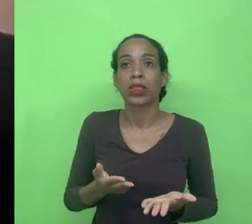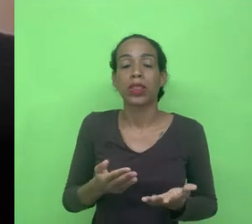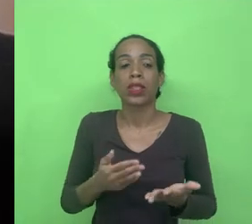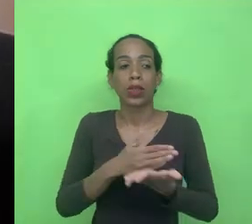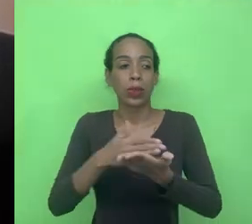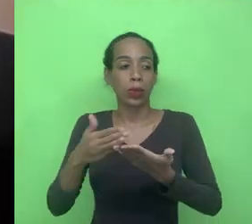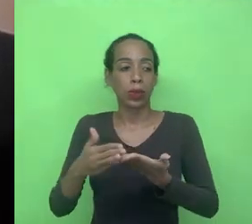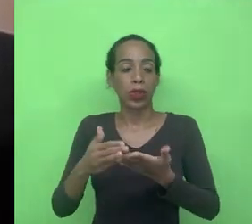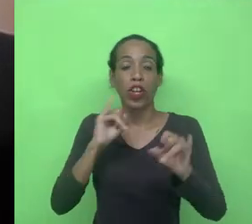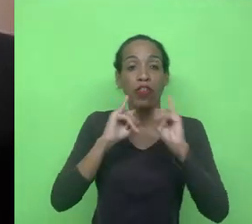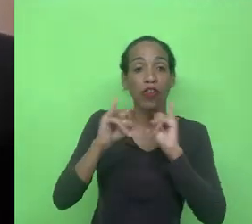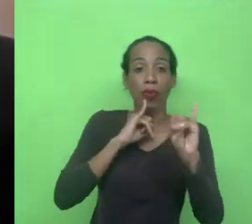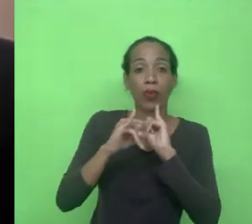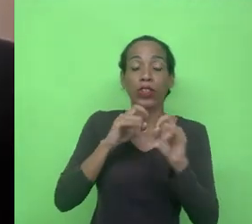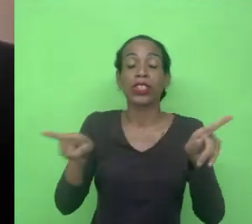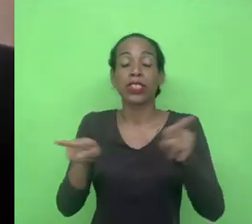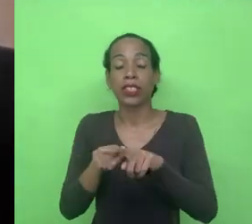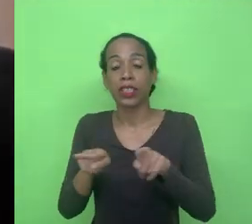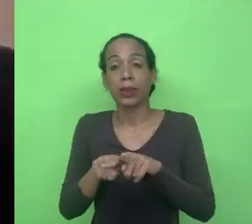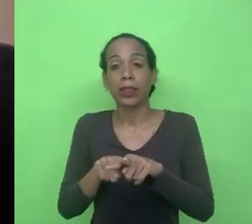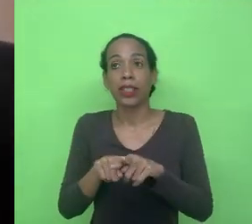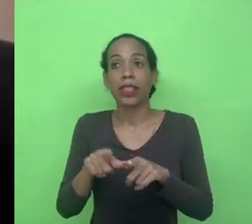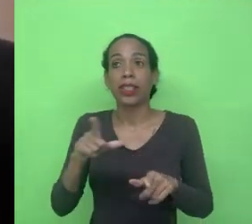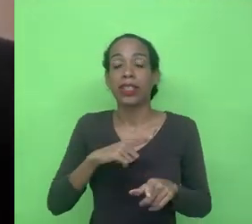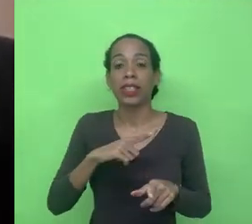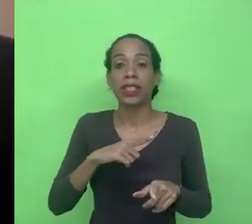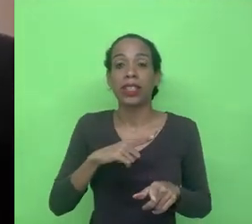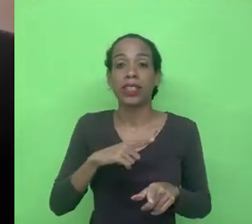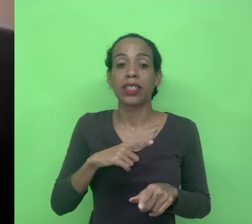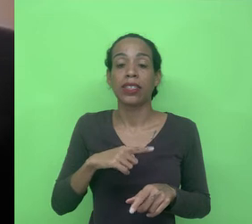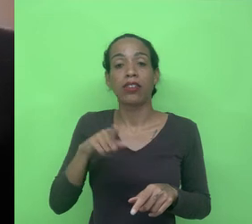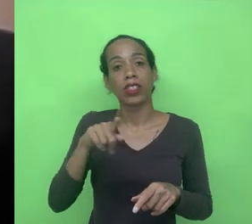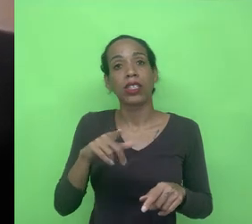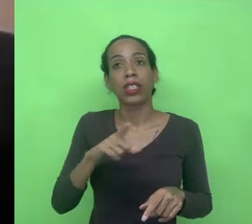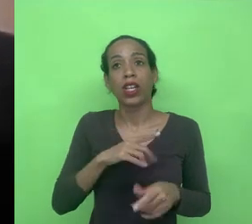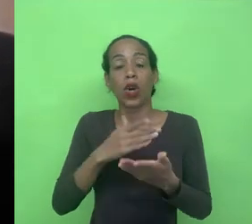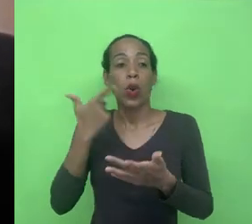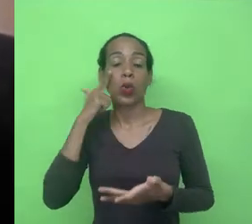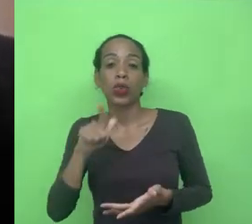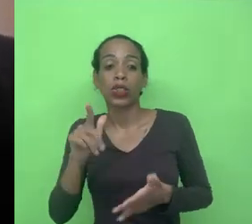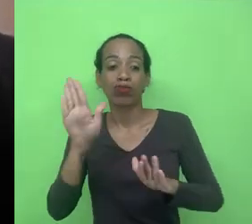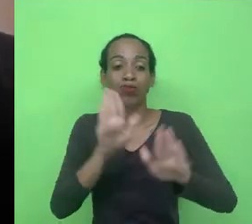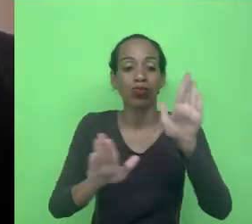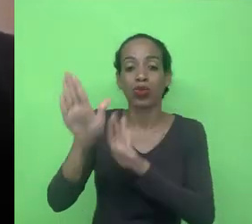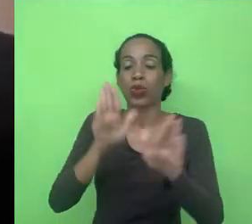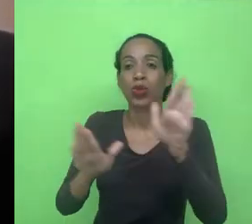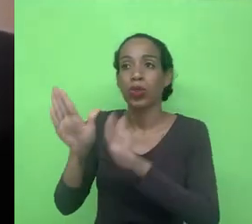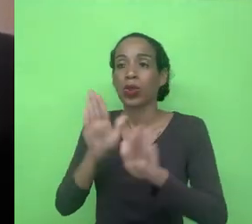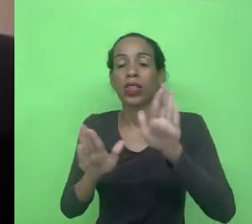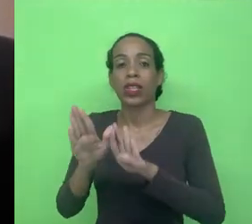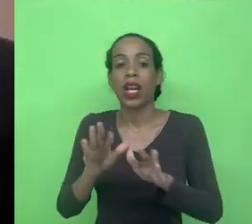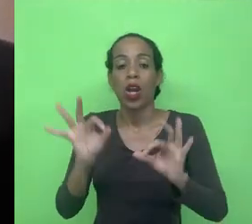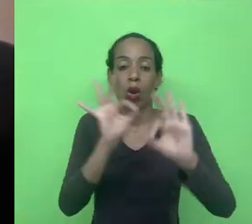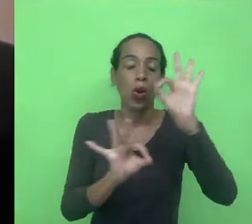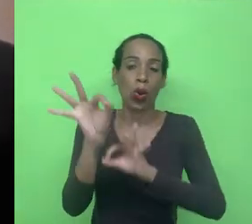informações também é um volume descomunal e você conseguir cuidar disso de uma maneira organizada que